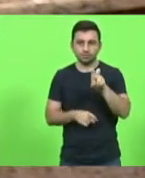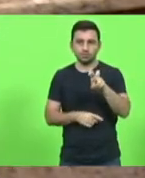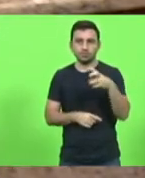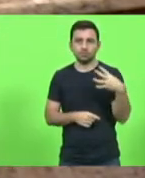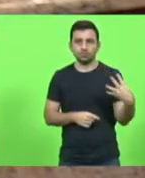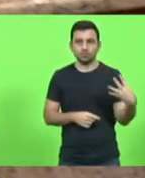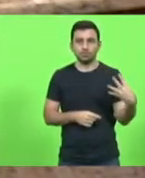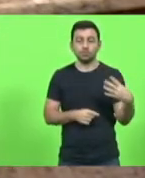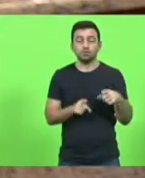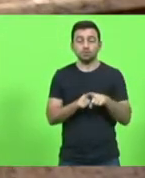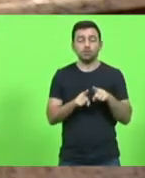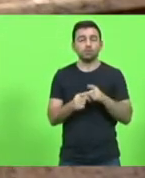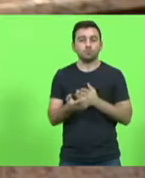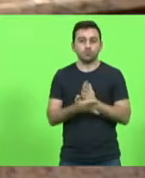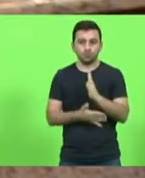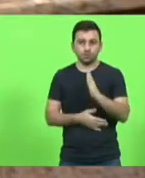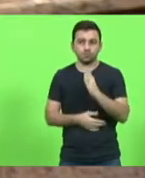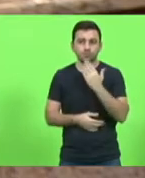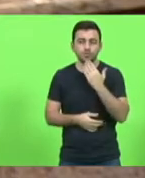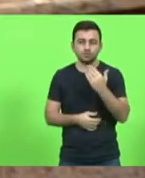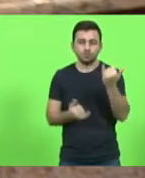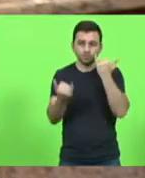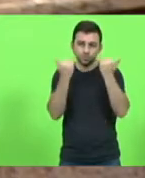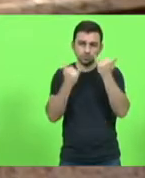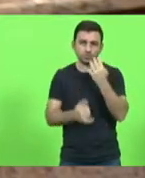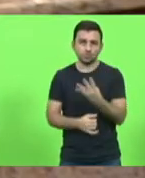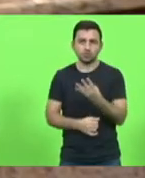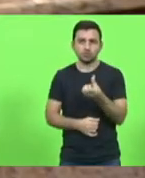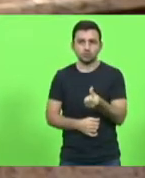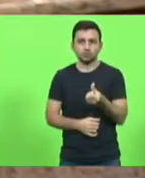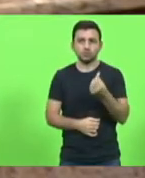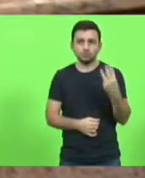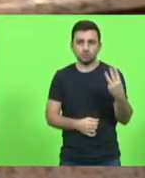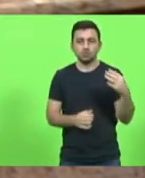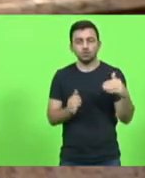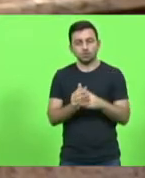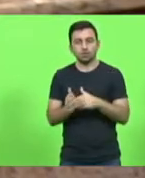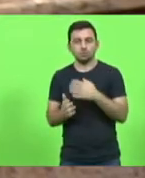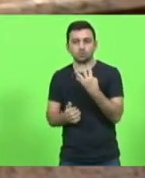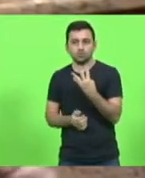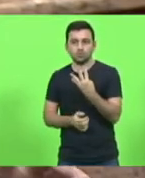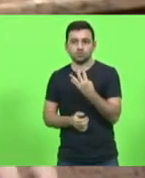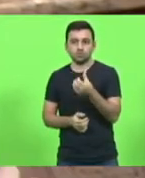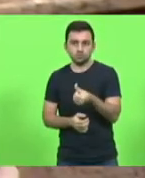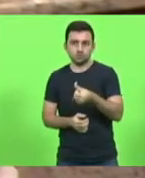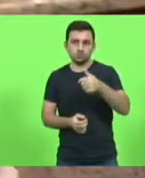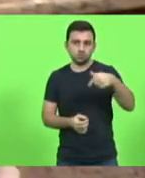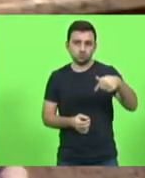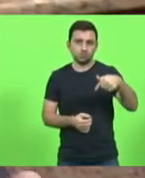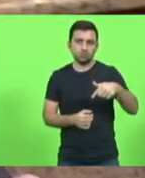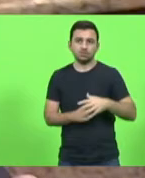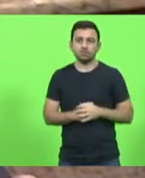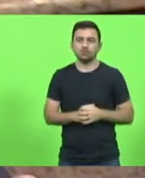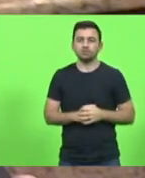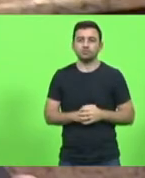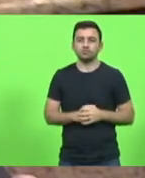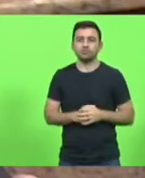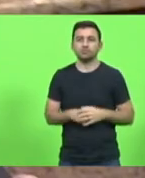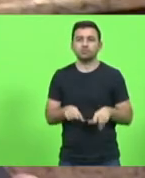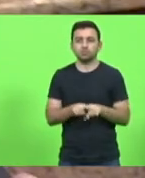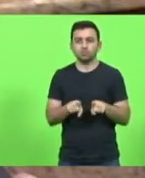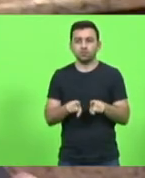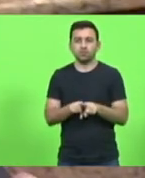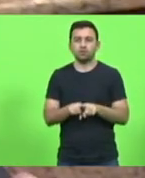os pedidos de informação, número 463 a 467. As moções, números 450 a